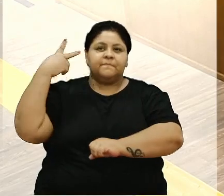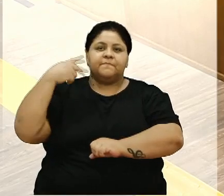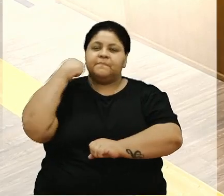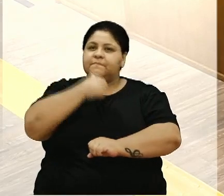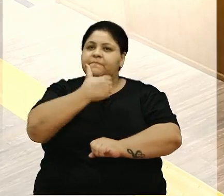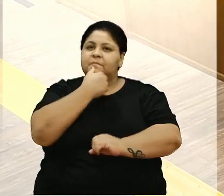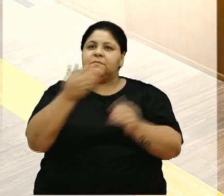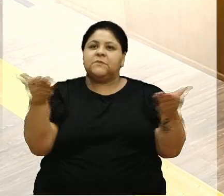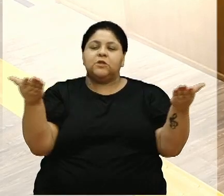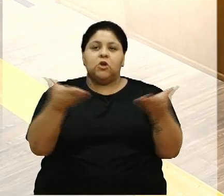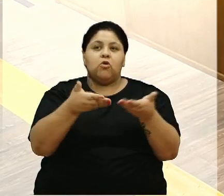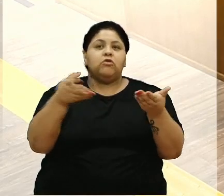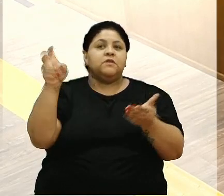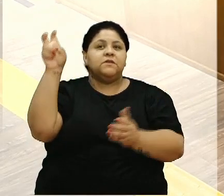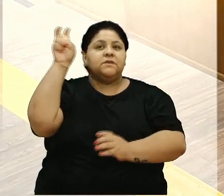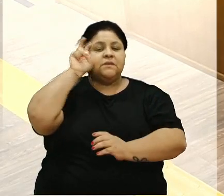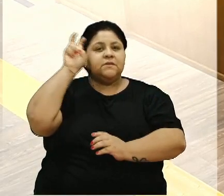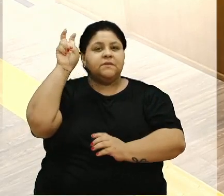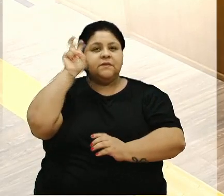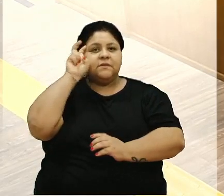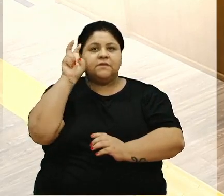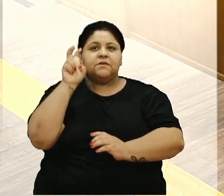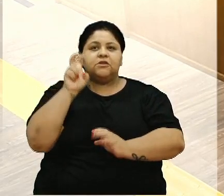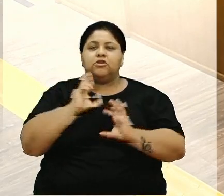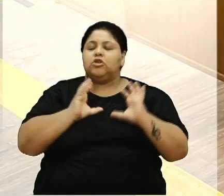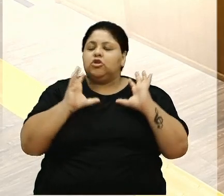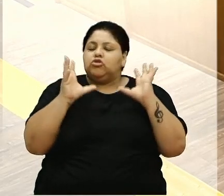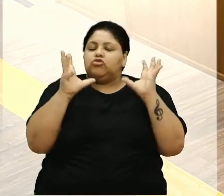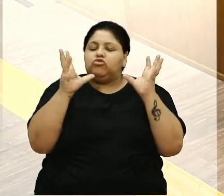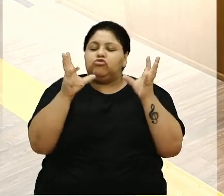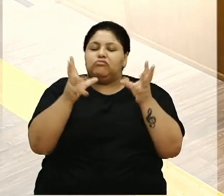Hoje é quinta-feira e a meia toda essa...